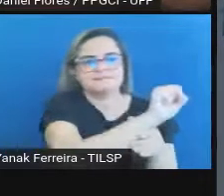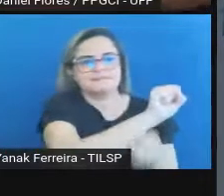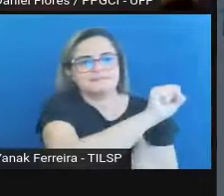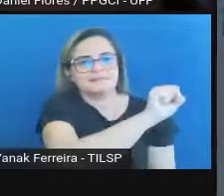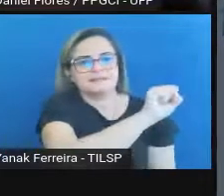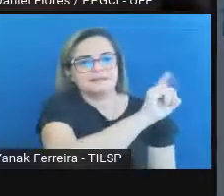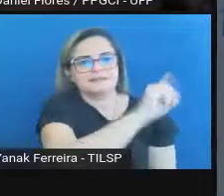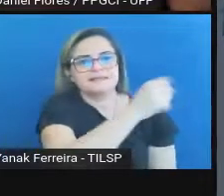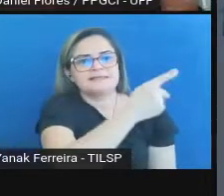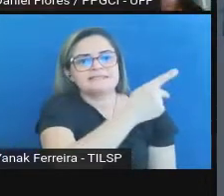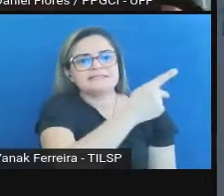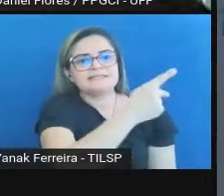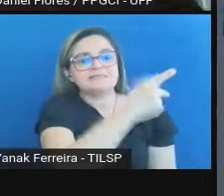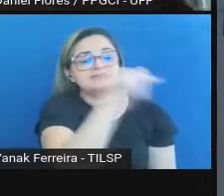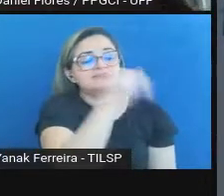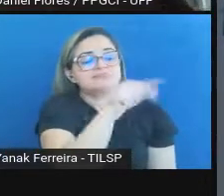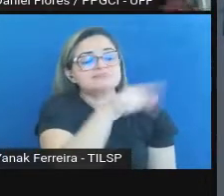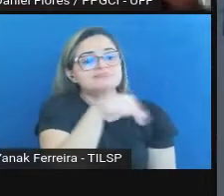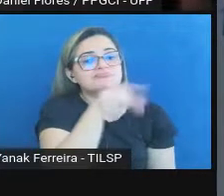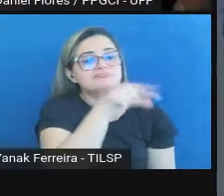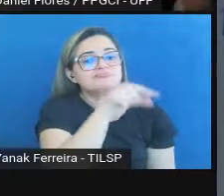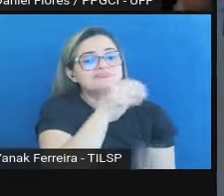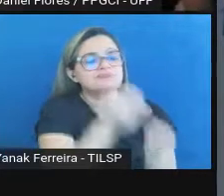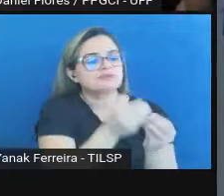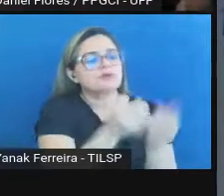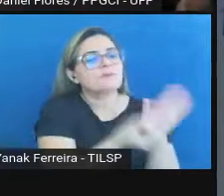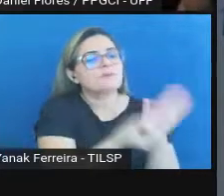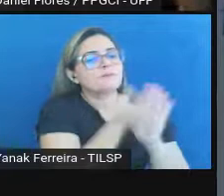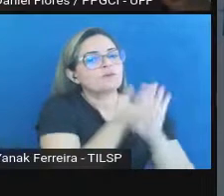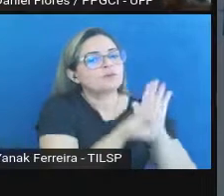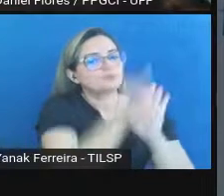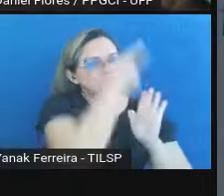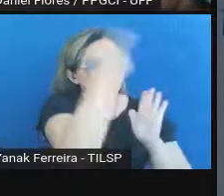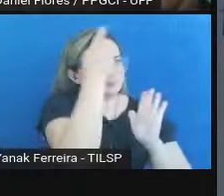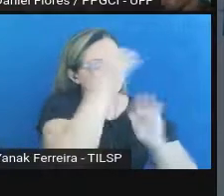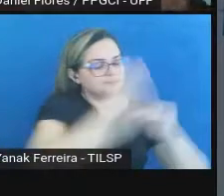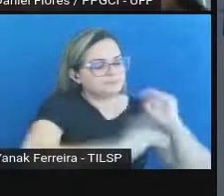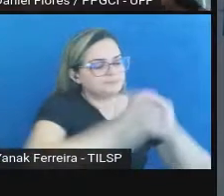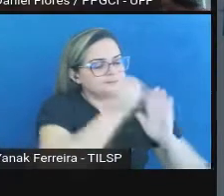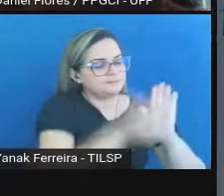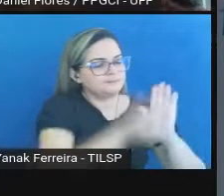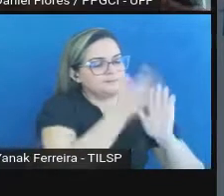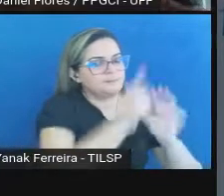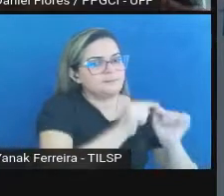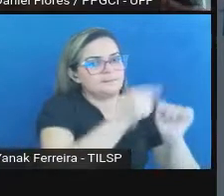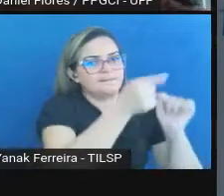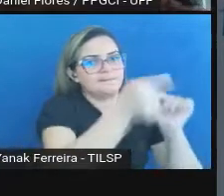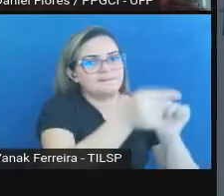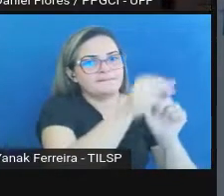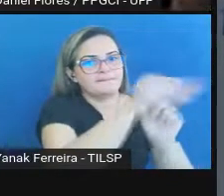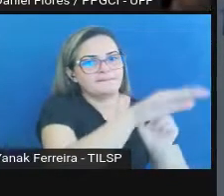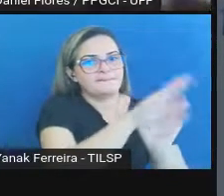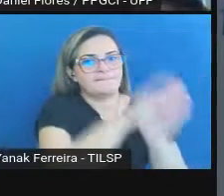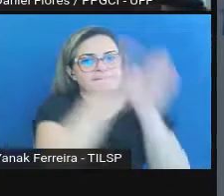produtor para o preservador. O pacote AIP é o segundo que está aí na tela. é aquele que está